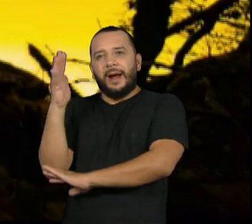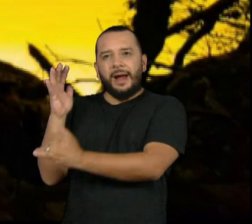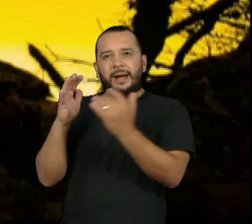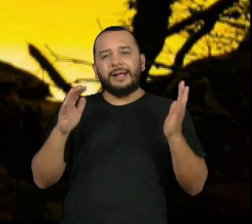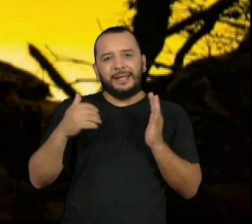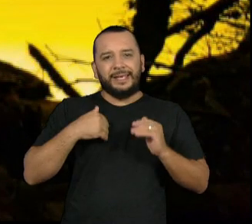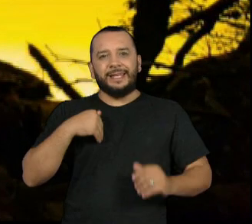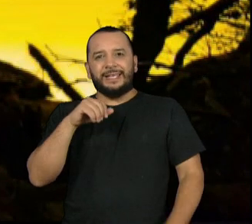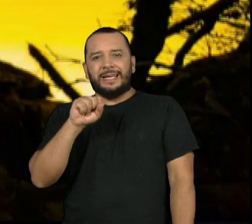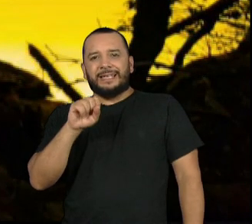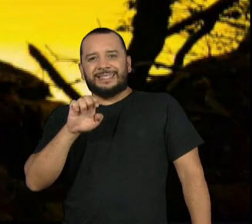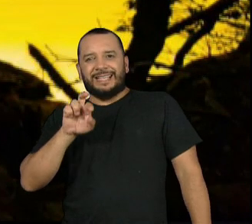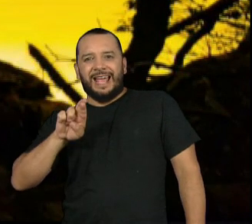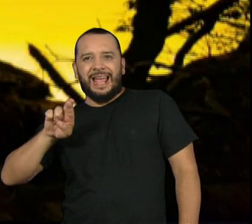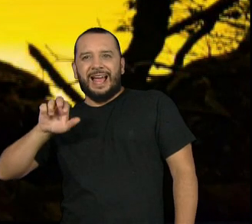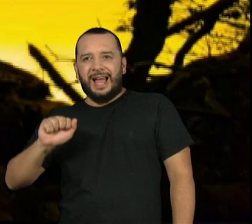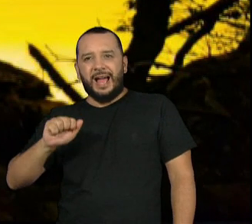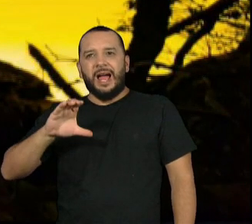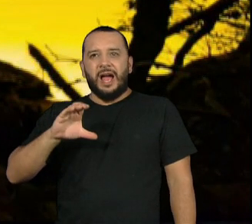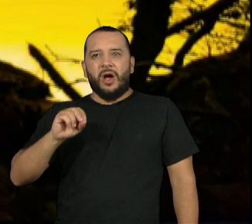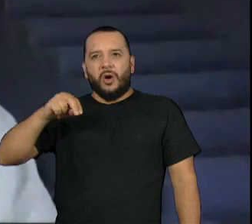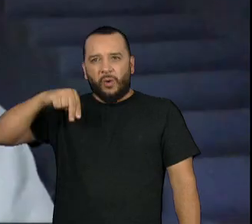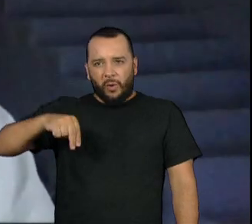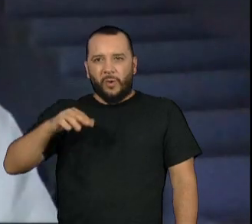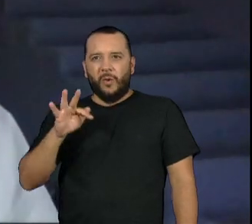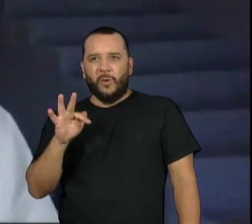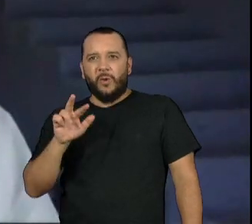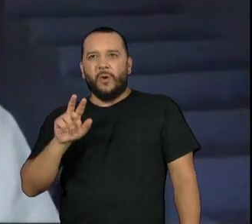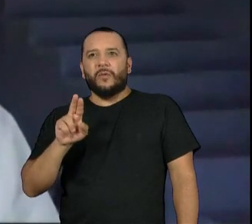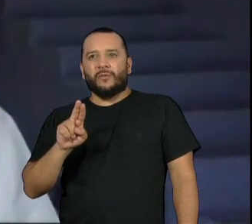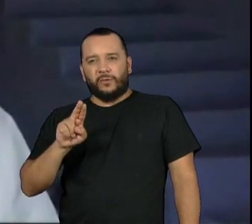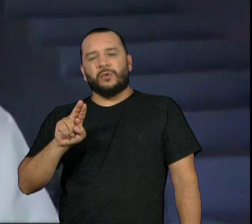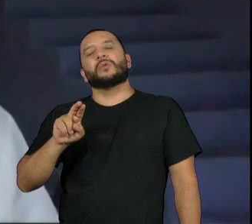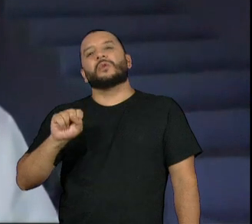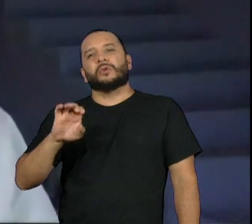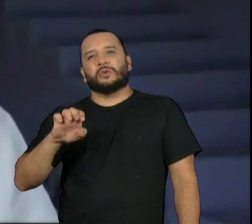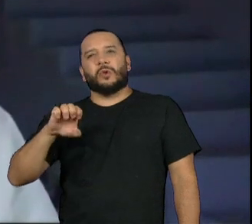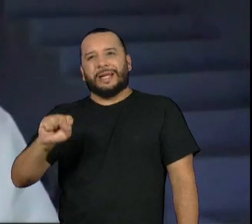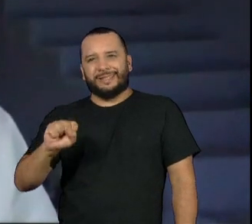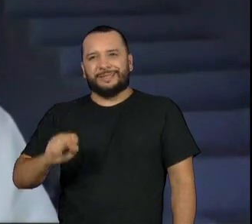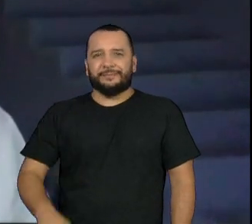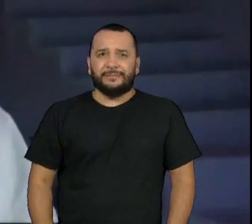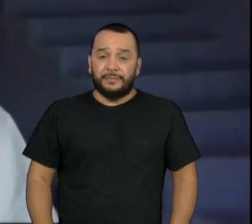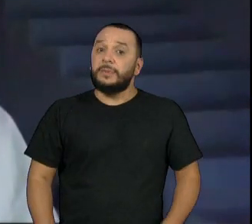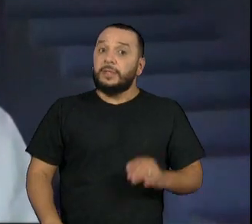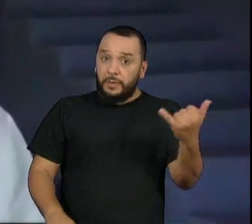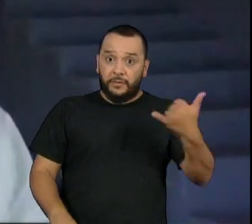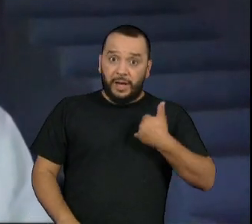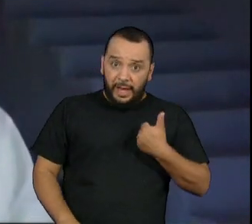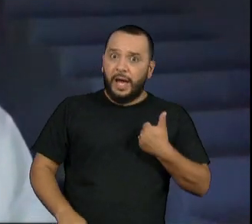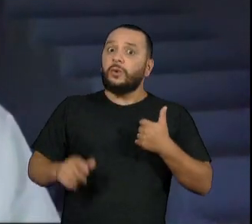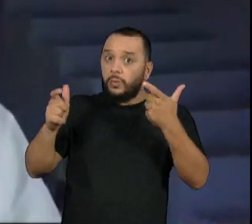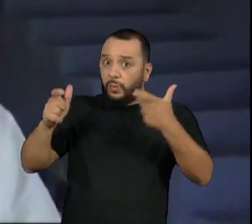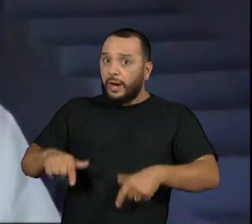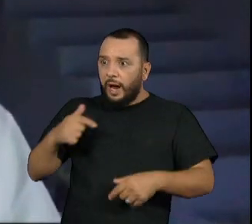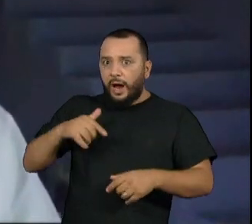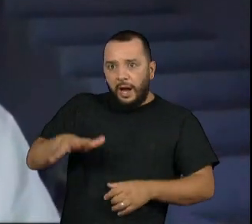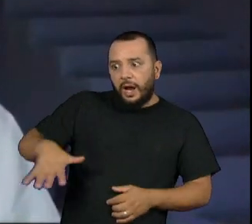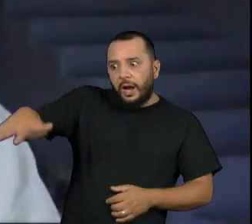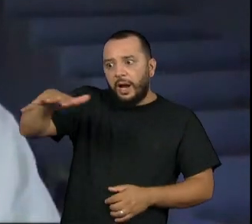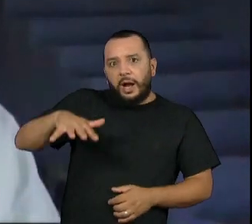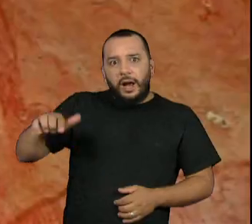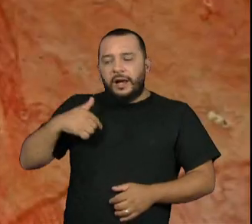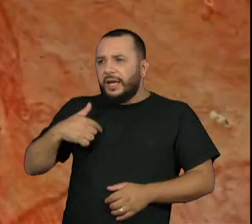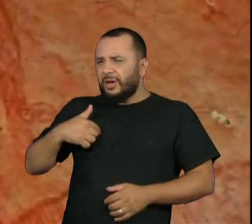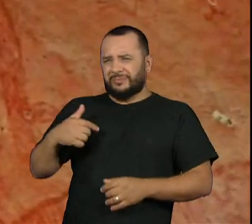Confusões. Quando eu cheguei no Piauí, na década de 90, me falaram da Serra das Confusões. E eu achei